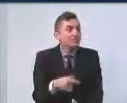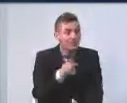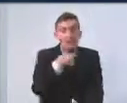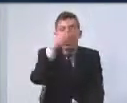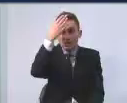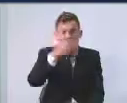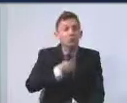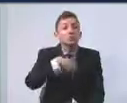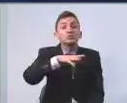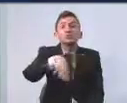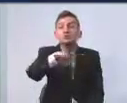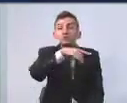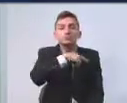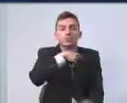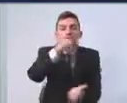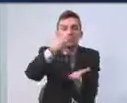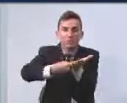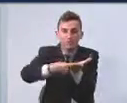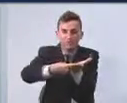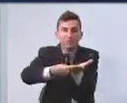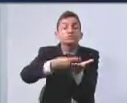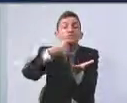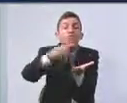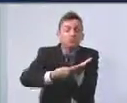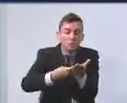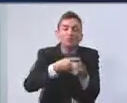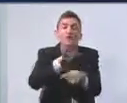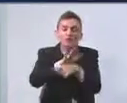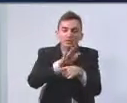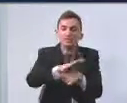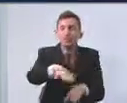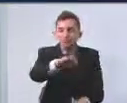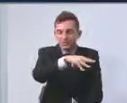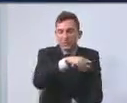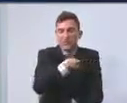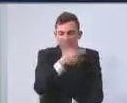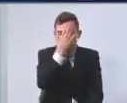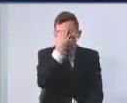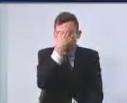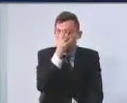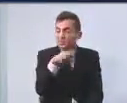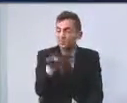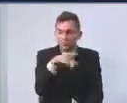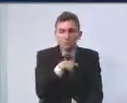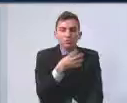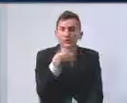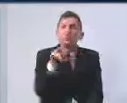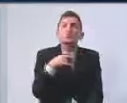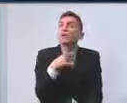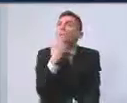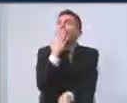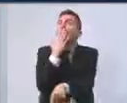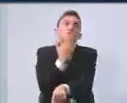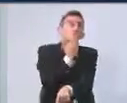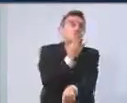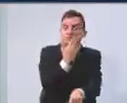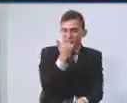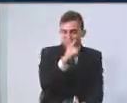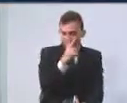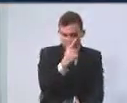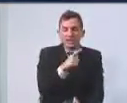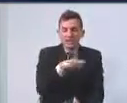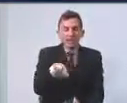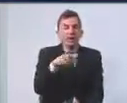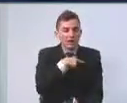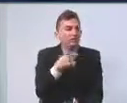com a política por licença social e sem predileção. Sem predileção. Deve